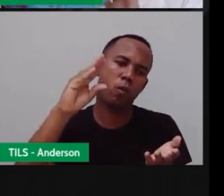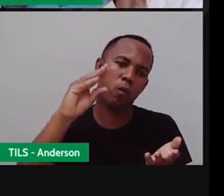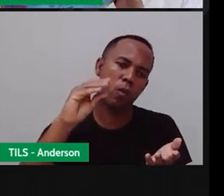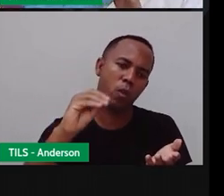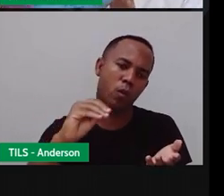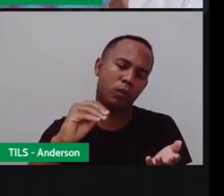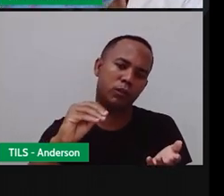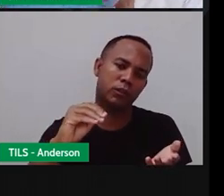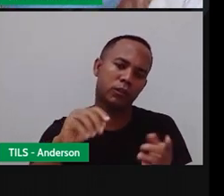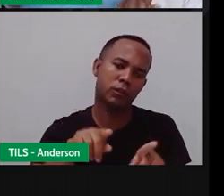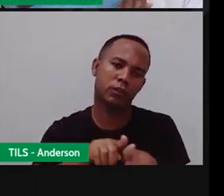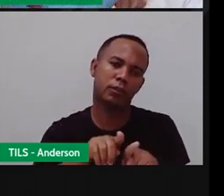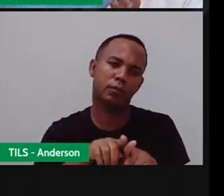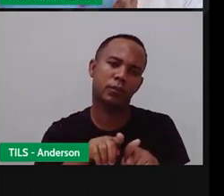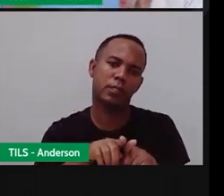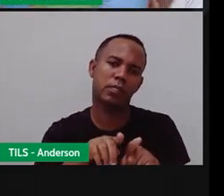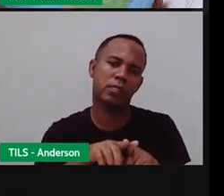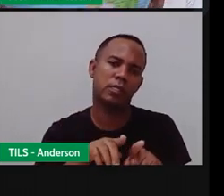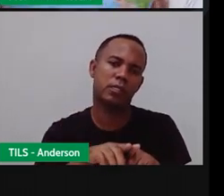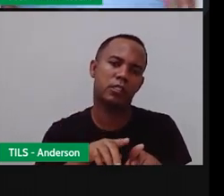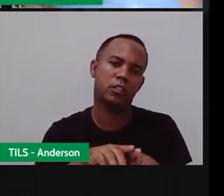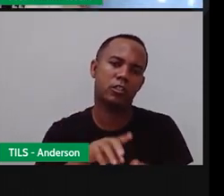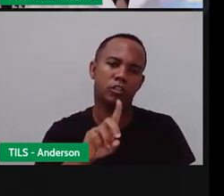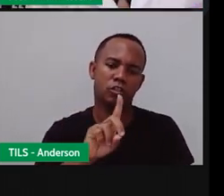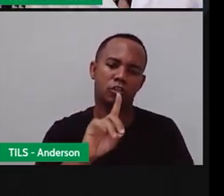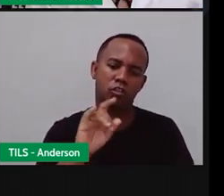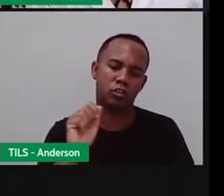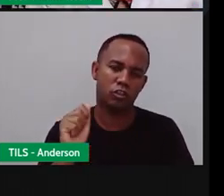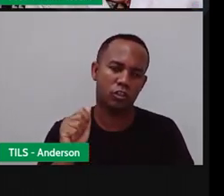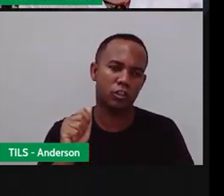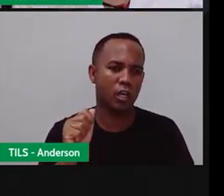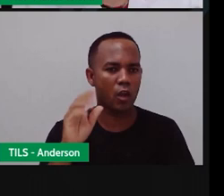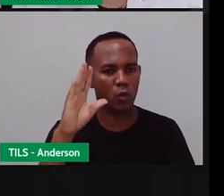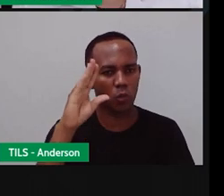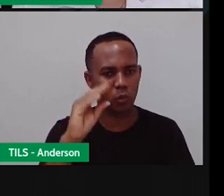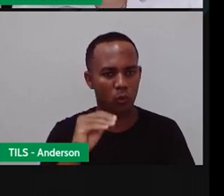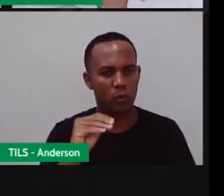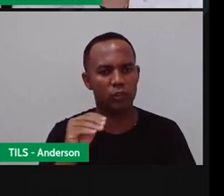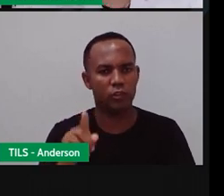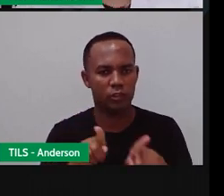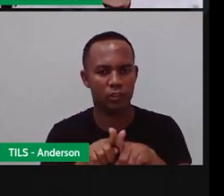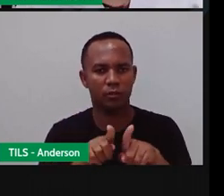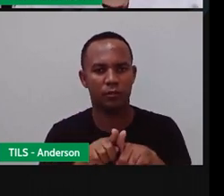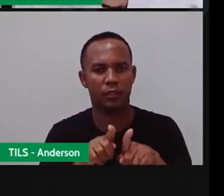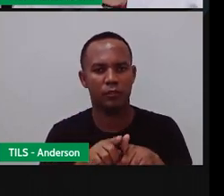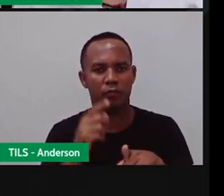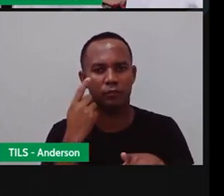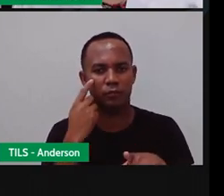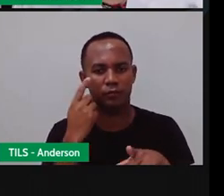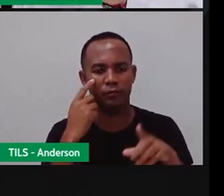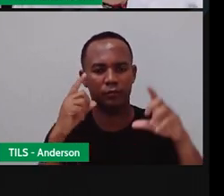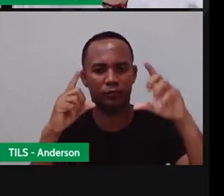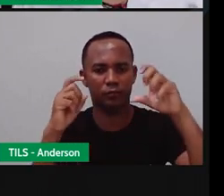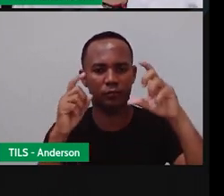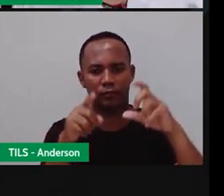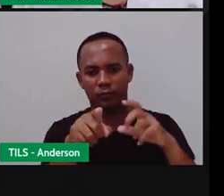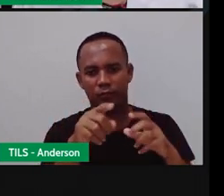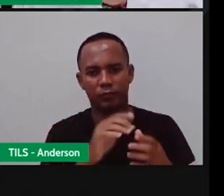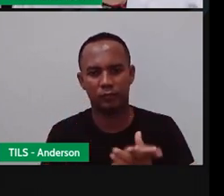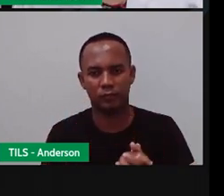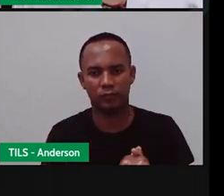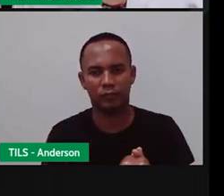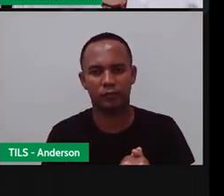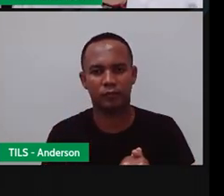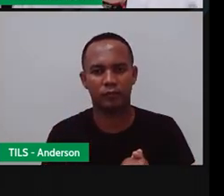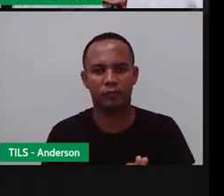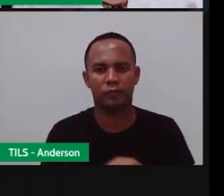escura do outro e esse causa o efeito do dia e da noite. Olha aí a imagem e aqui na imagem ela mostra